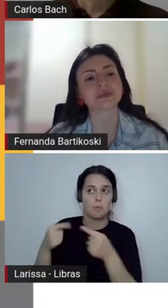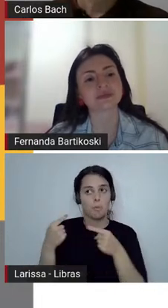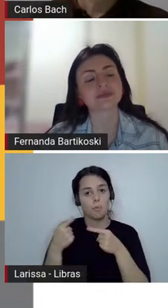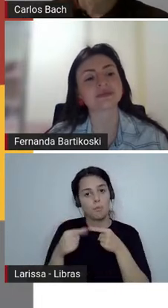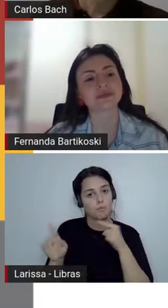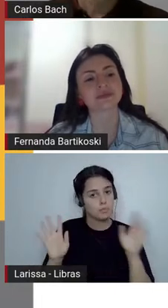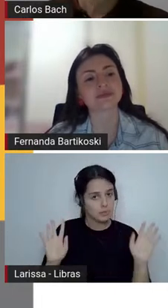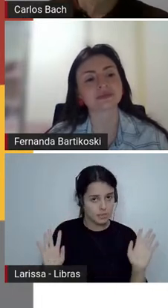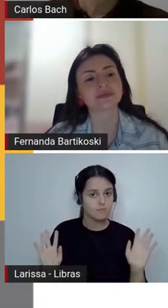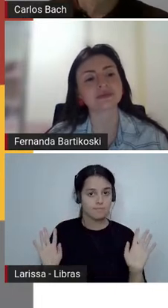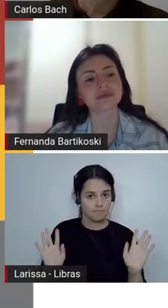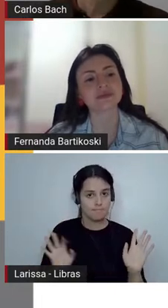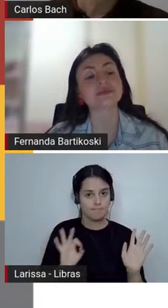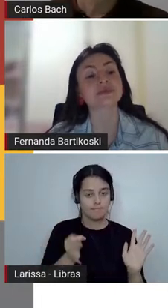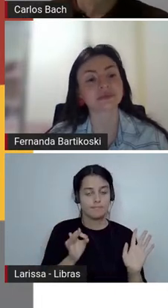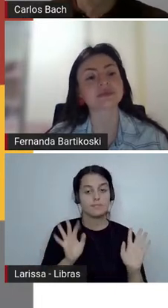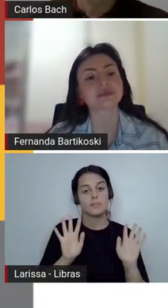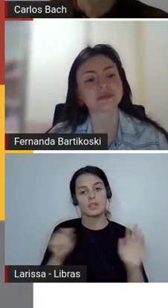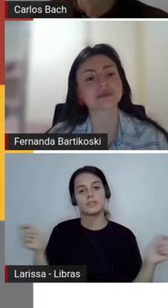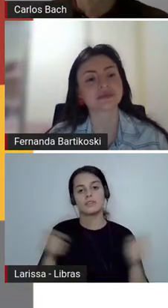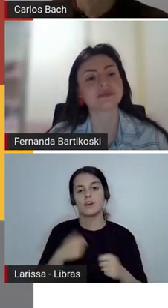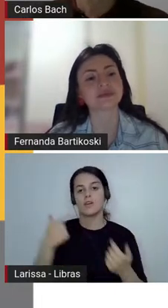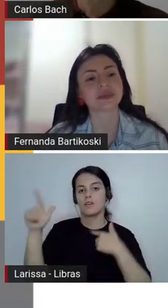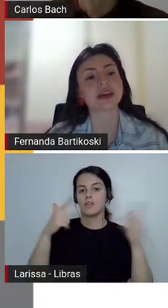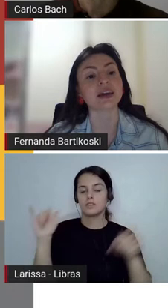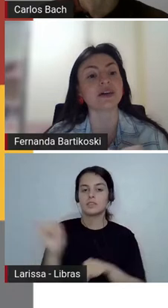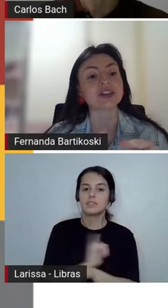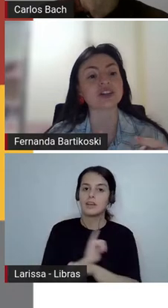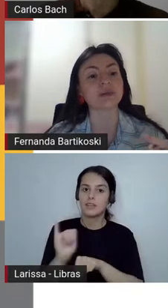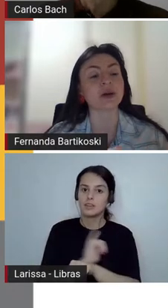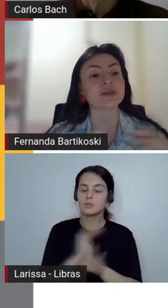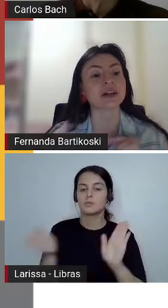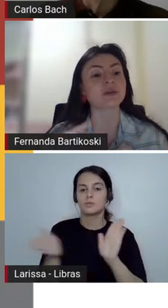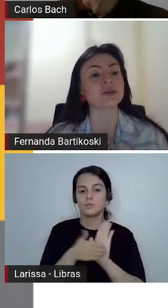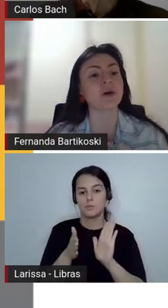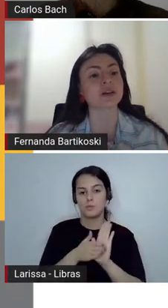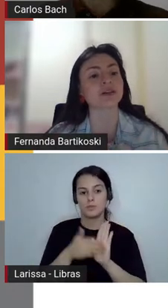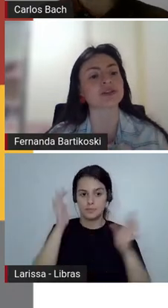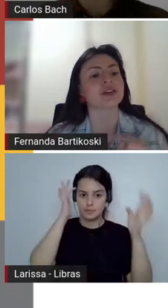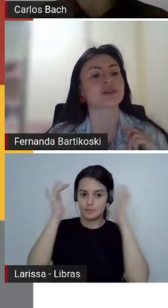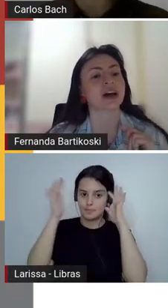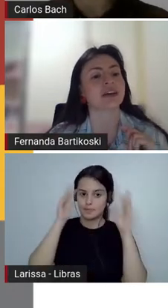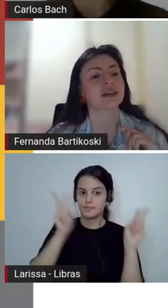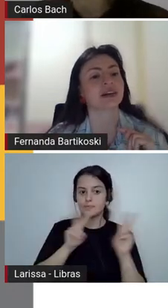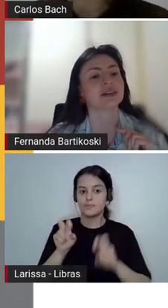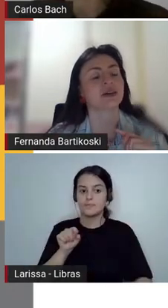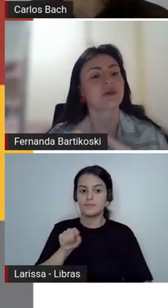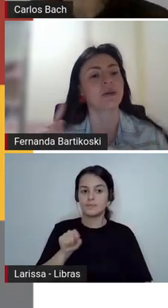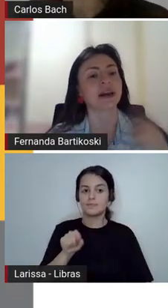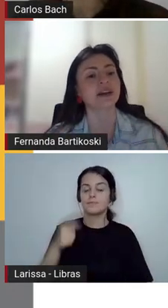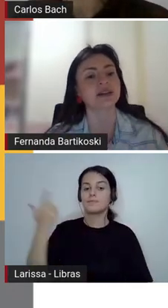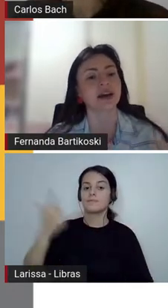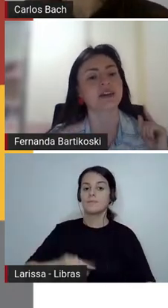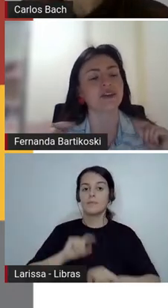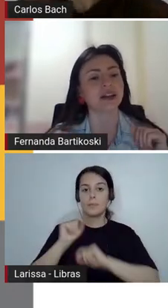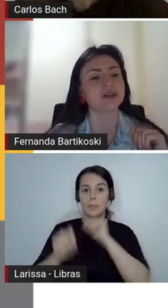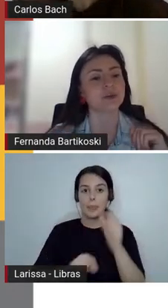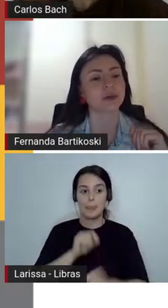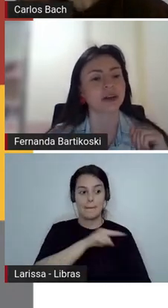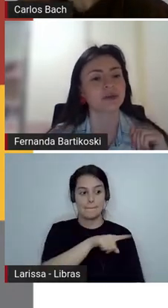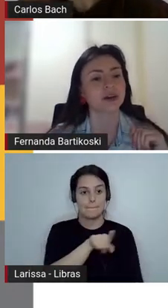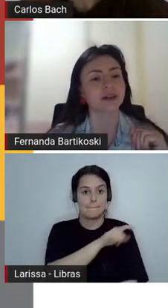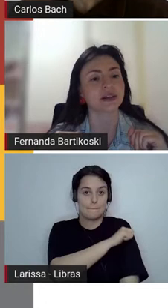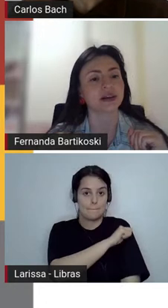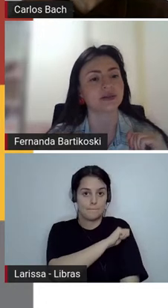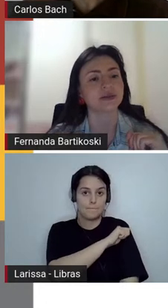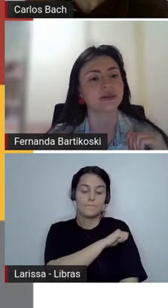Então, mas existem outras propostas que ajudam a gente a pensar sobre isso. Eu acho que também os alunos podem nos ajudar nessa questão, como é que eles querem falar